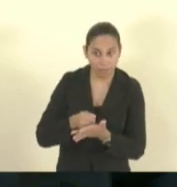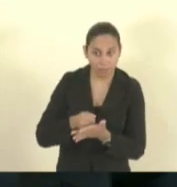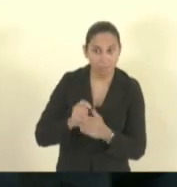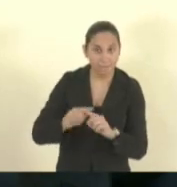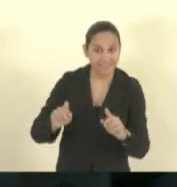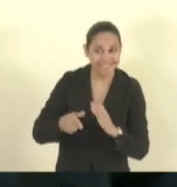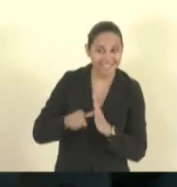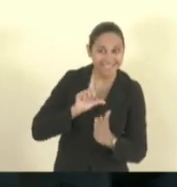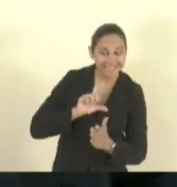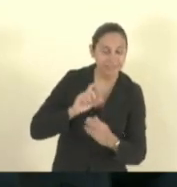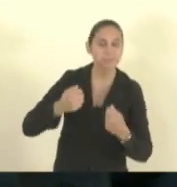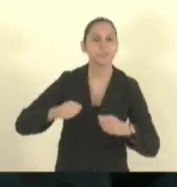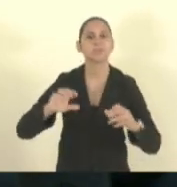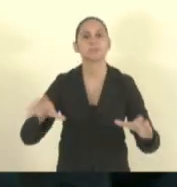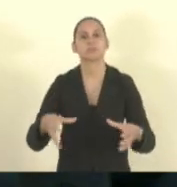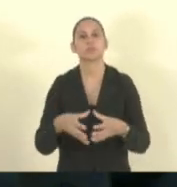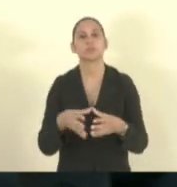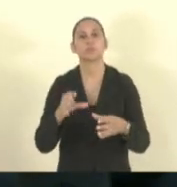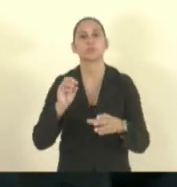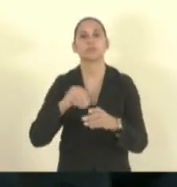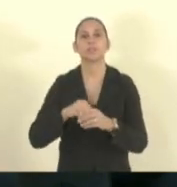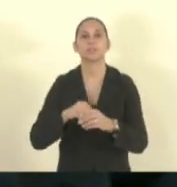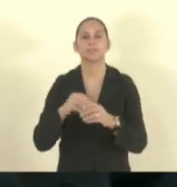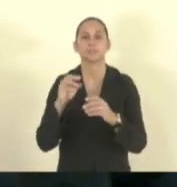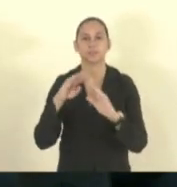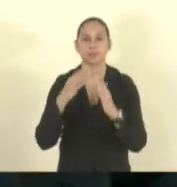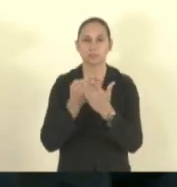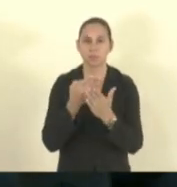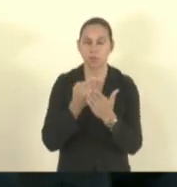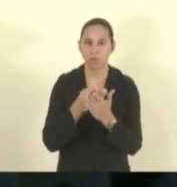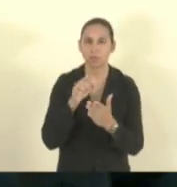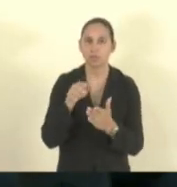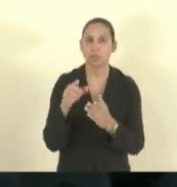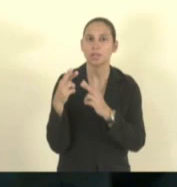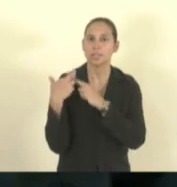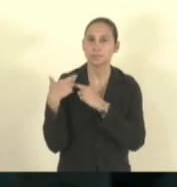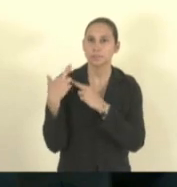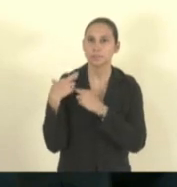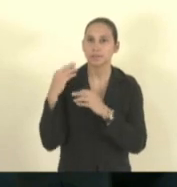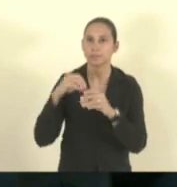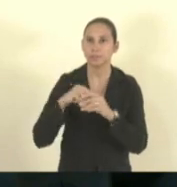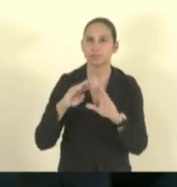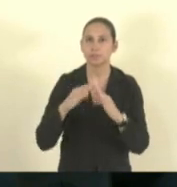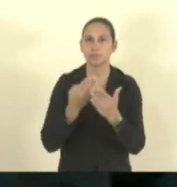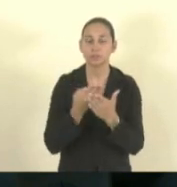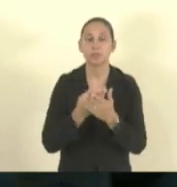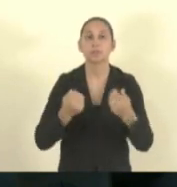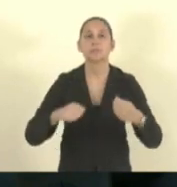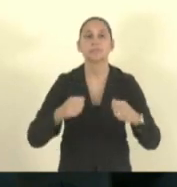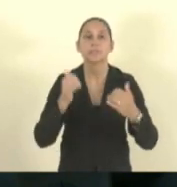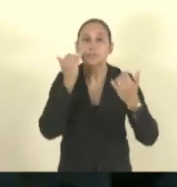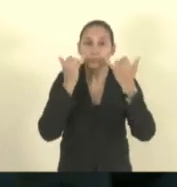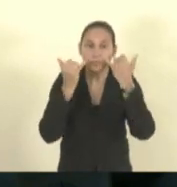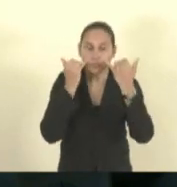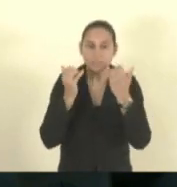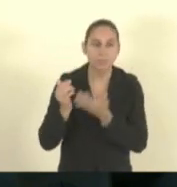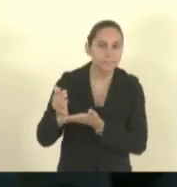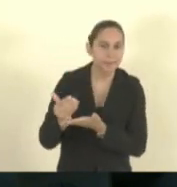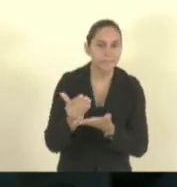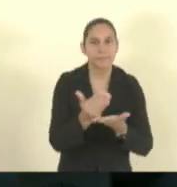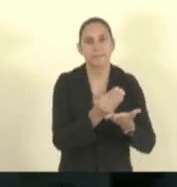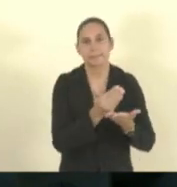precisa ser ouvido o Conselho para que haja entendimento dos pais da necessidade dessa implantação. Então,